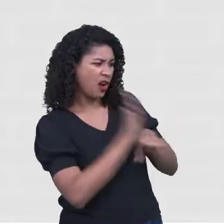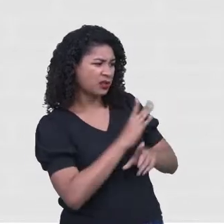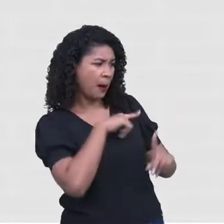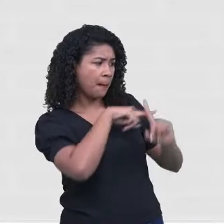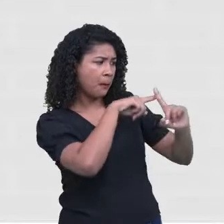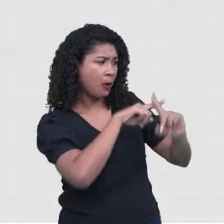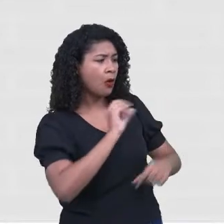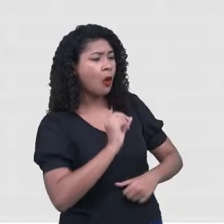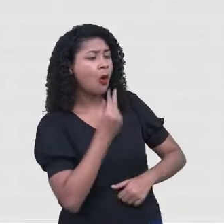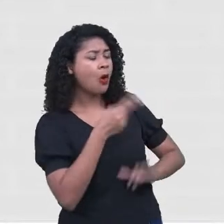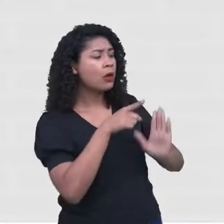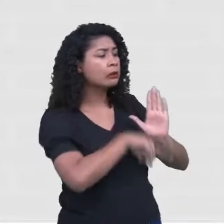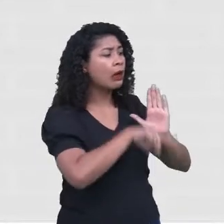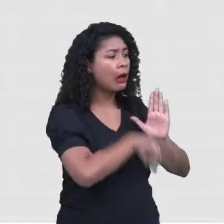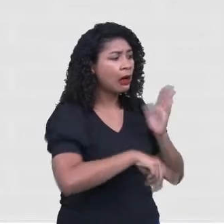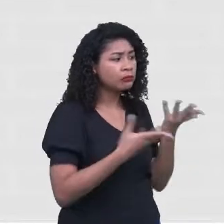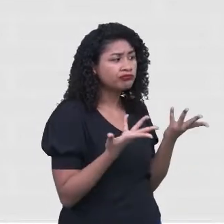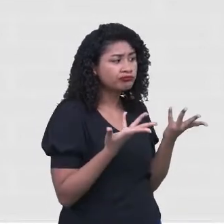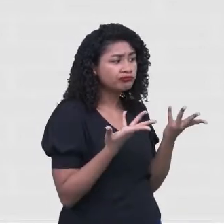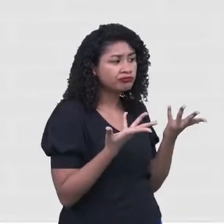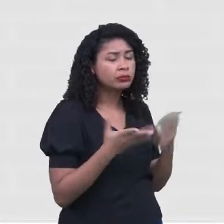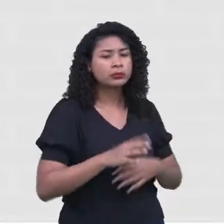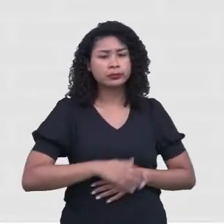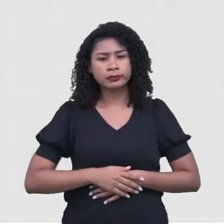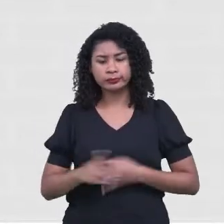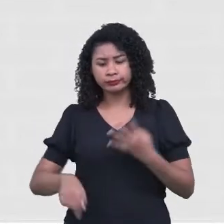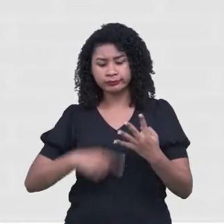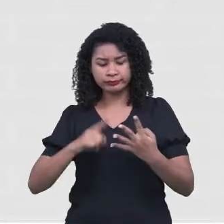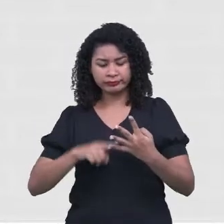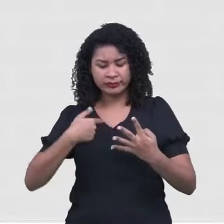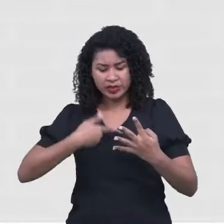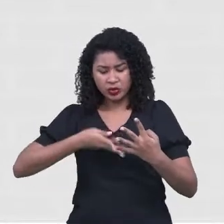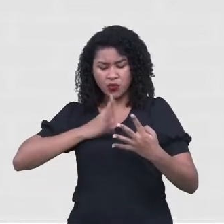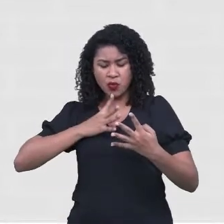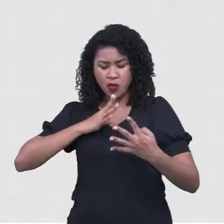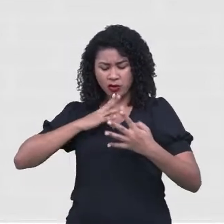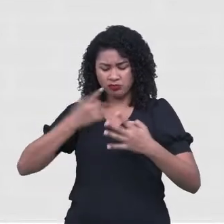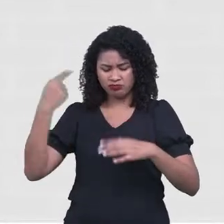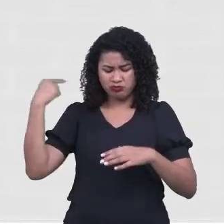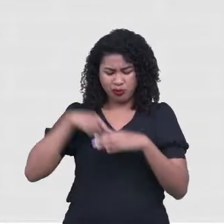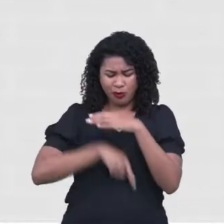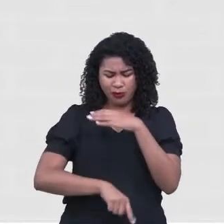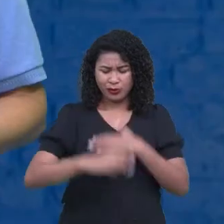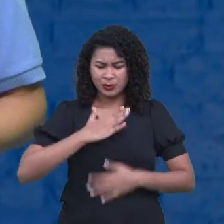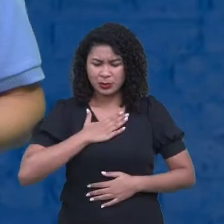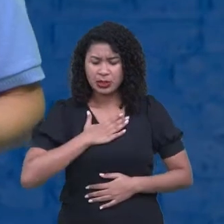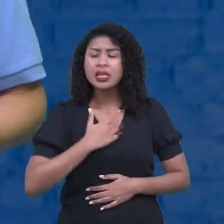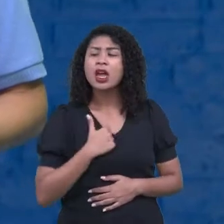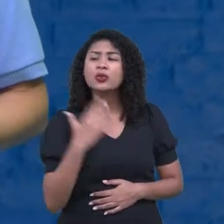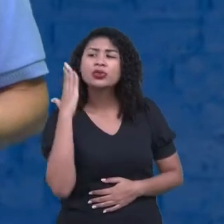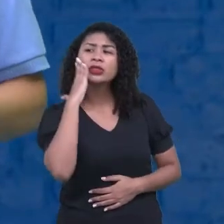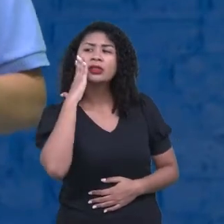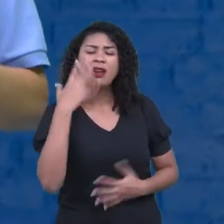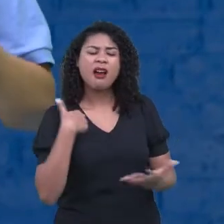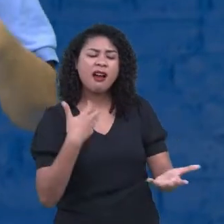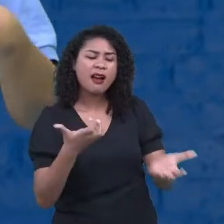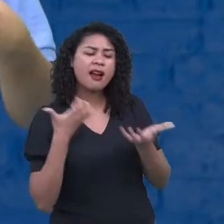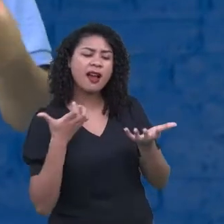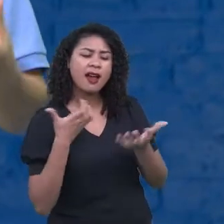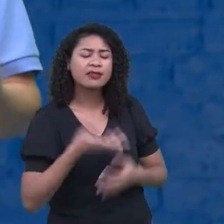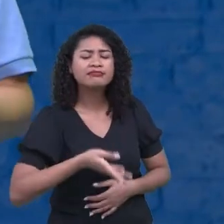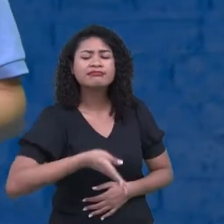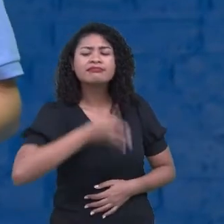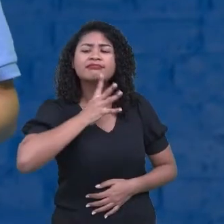O meu autoconhecimento. Então, quando eu me conheço, eu sei o que eu quero. Do que eu gosto. Eu não